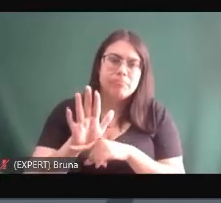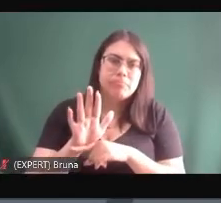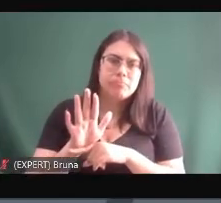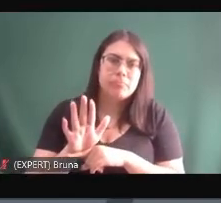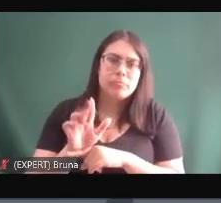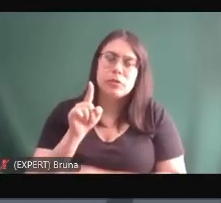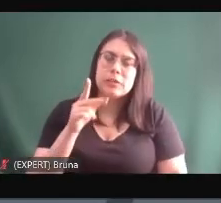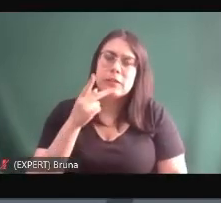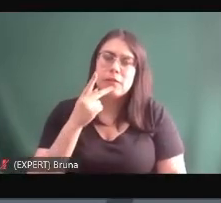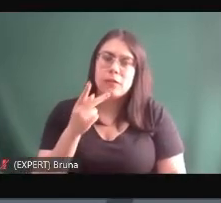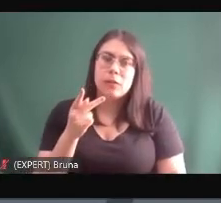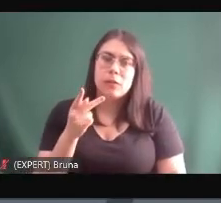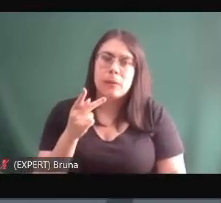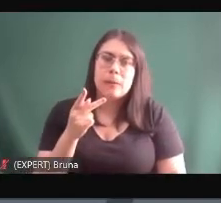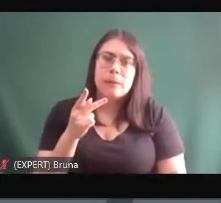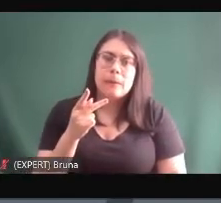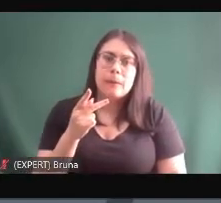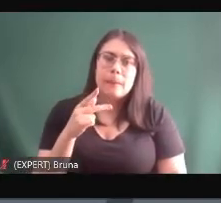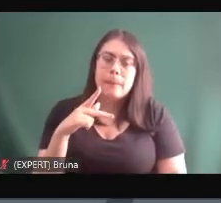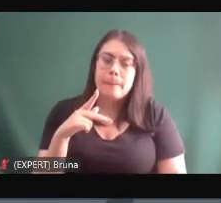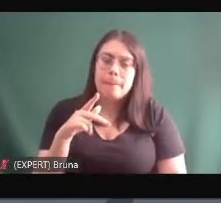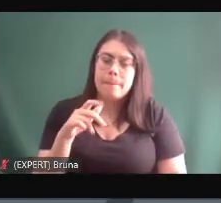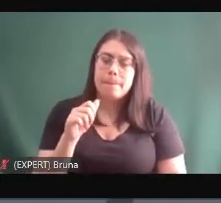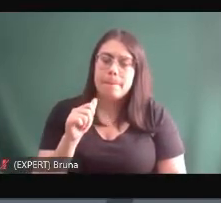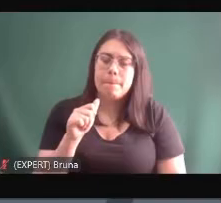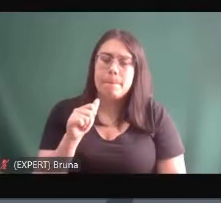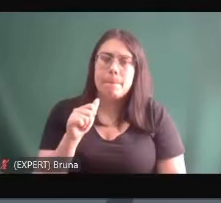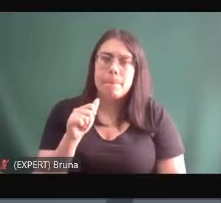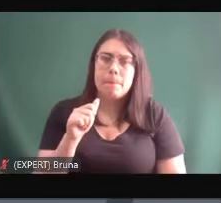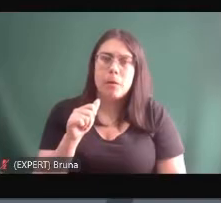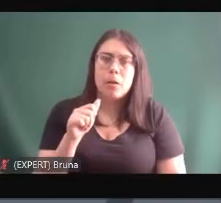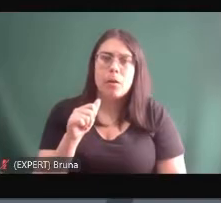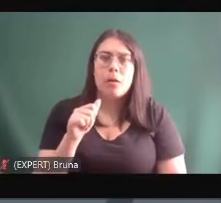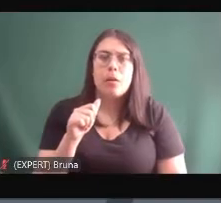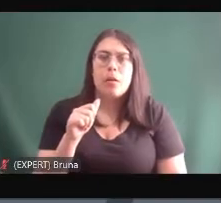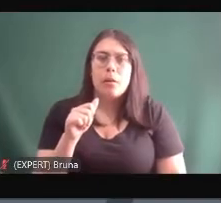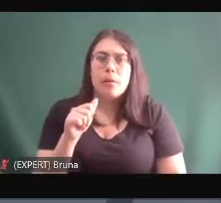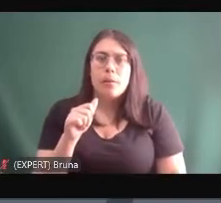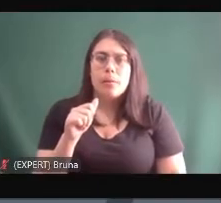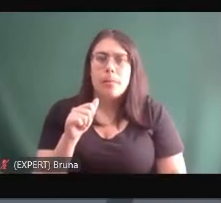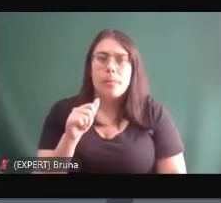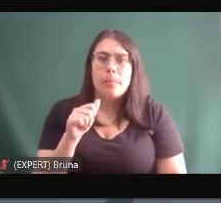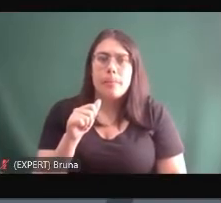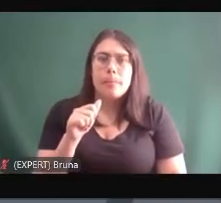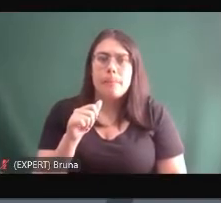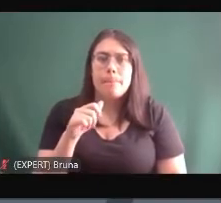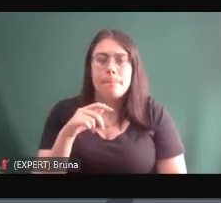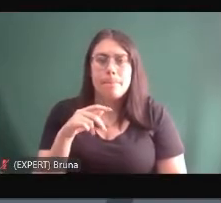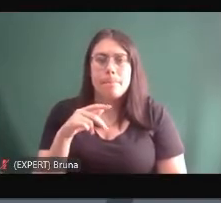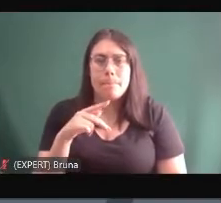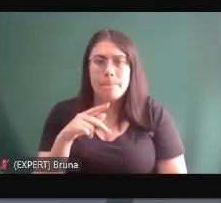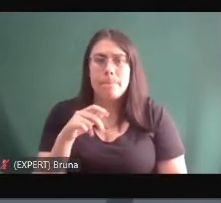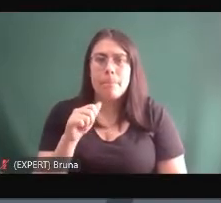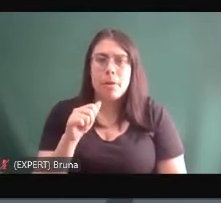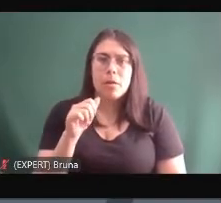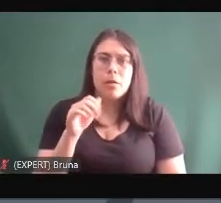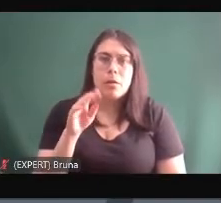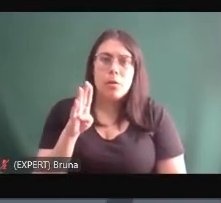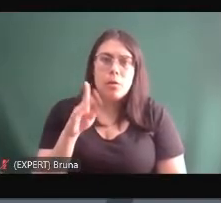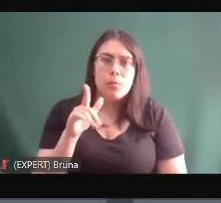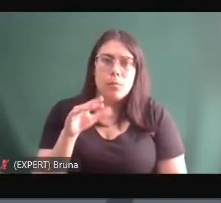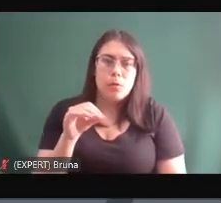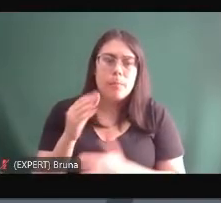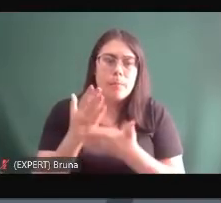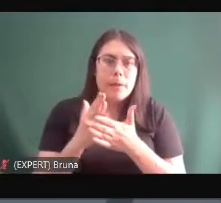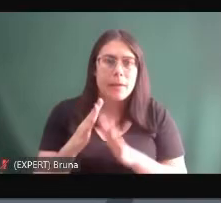comentou do Pablo Marçal a gente pelejando aqui para se livrar desse significante militarismo